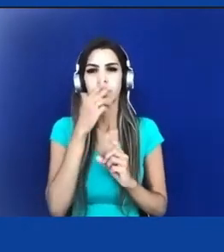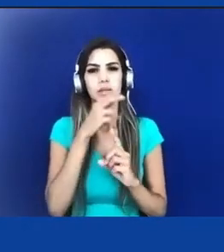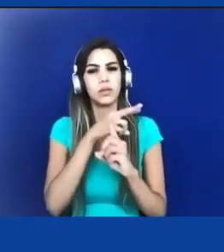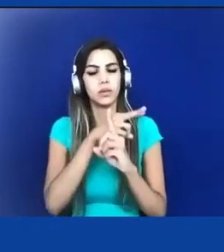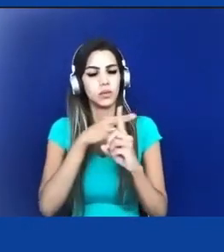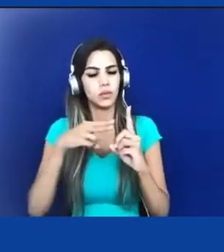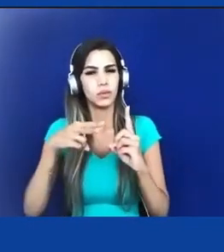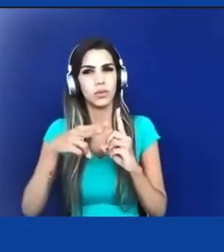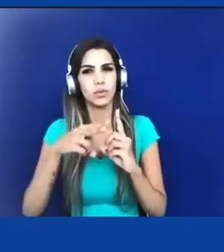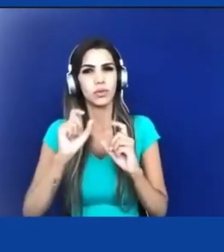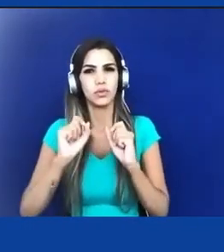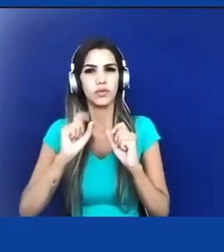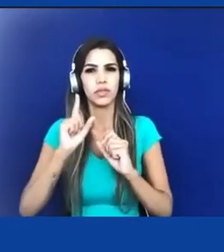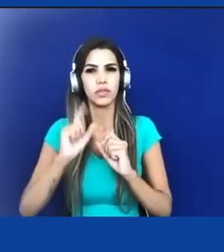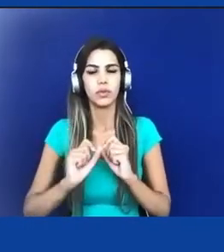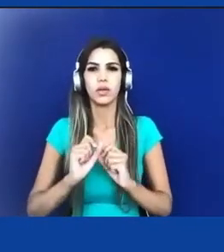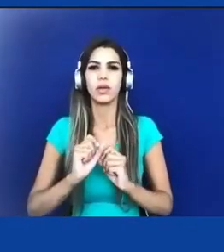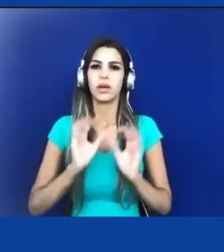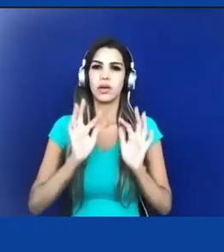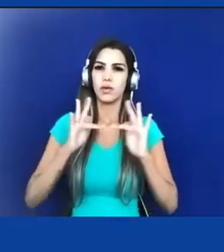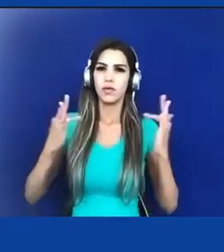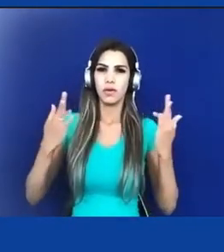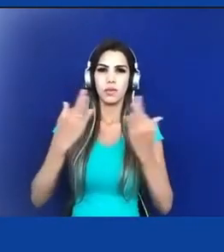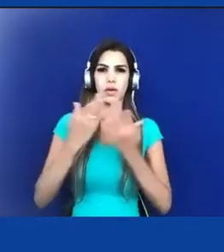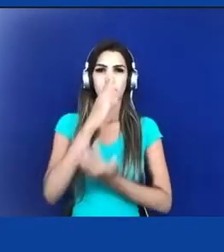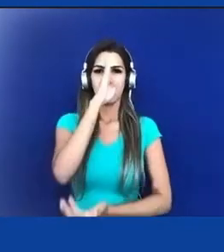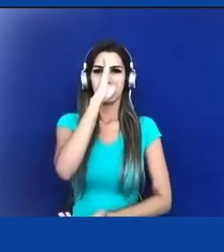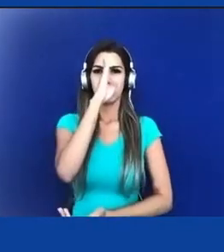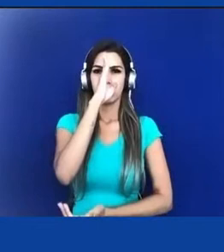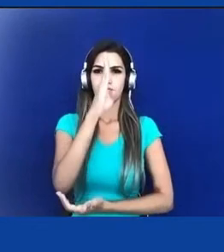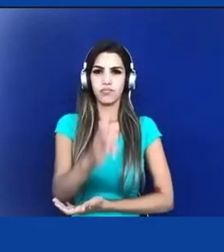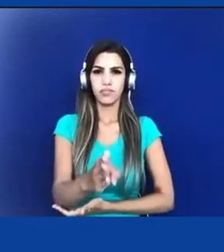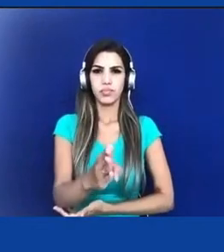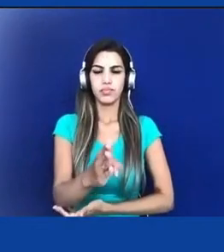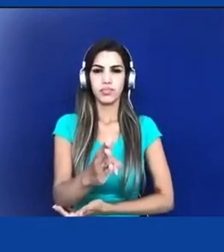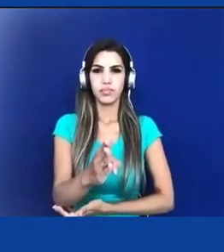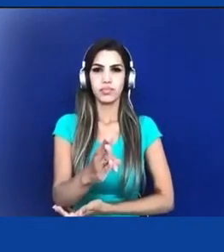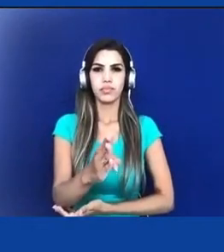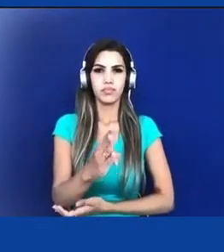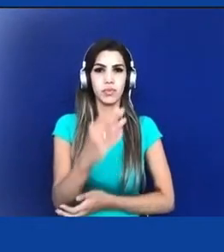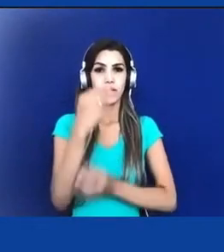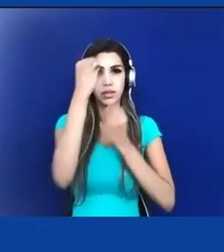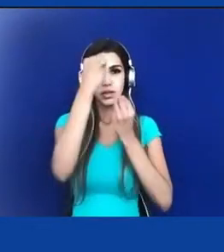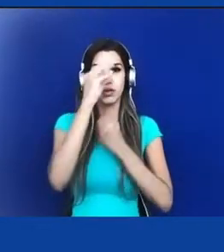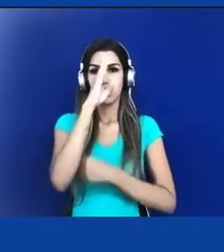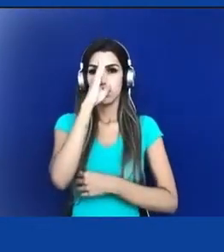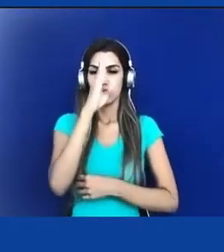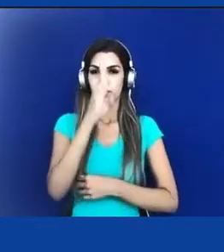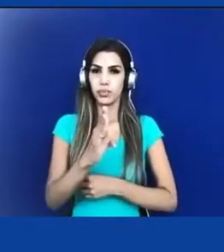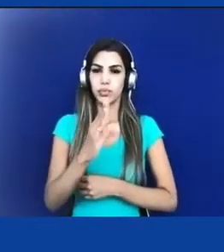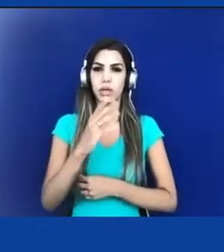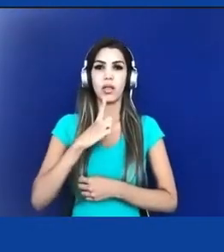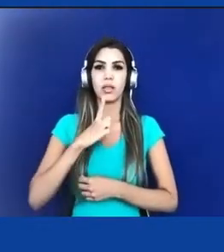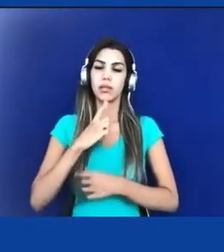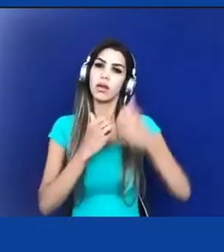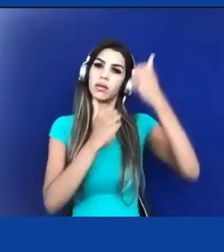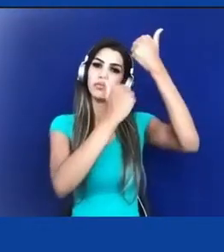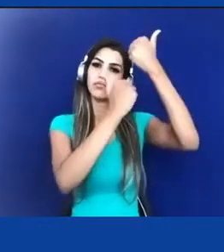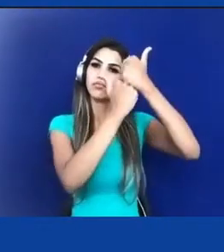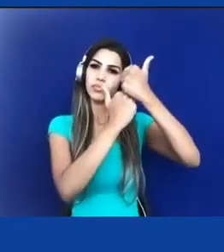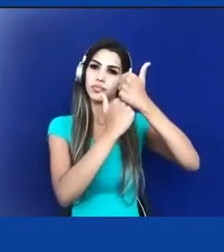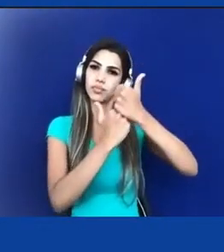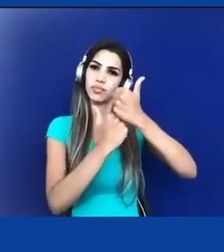heterossexual com uma hierarquia muito bem estabelecida entre